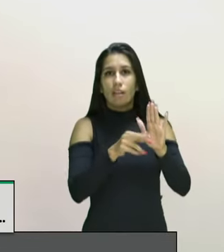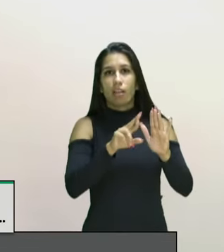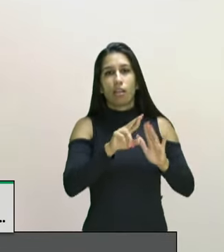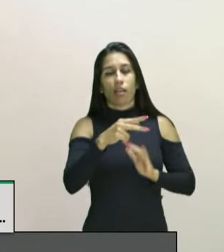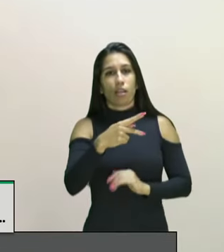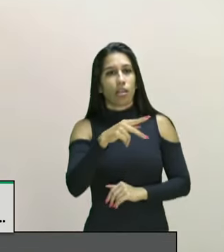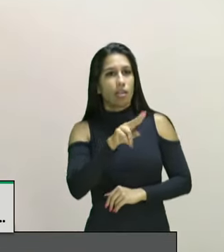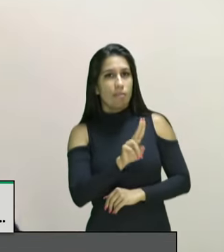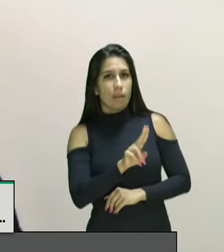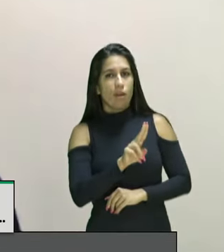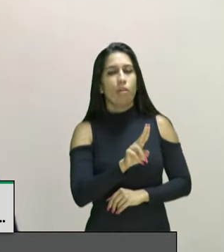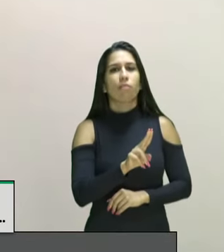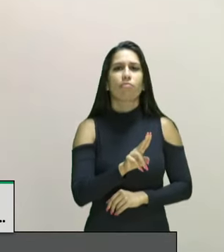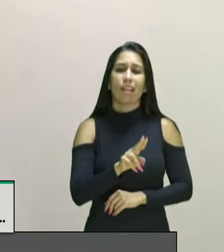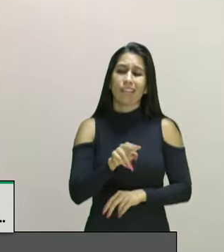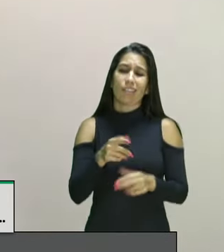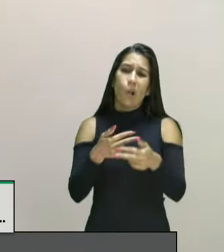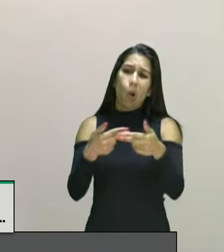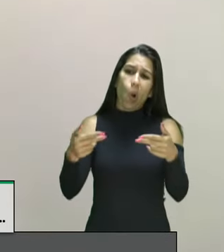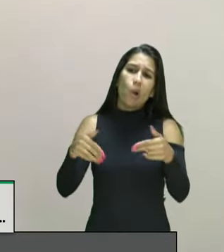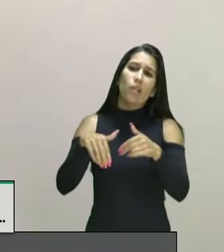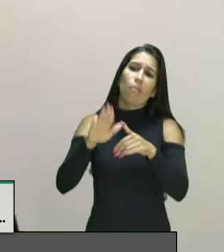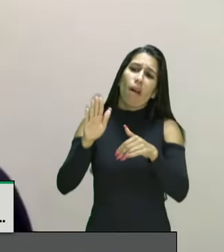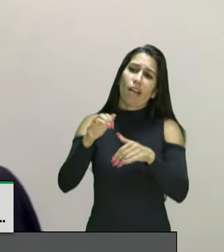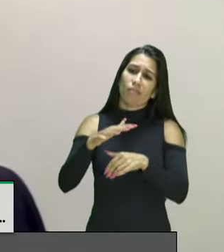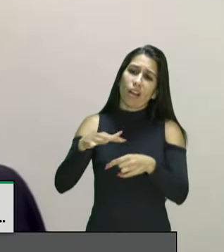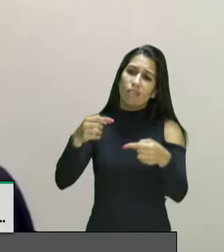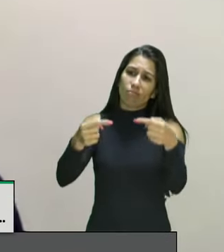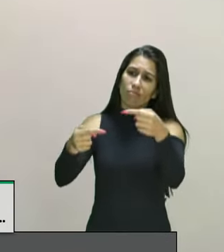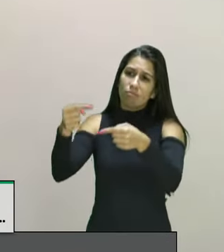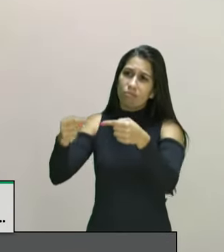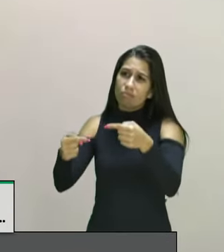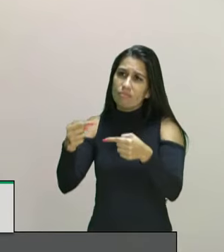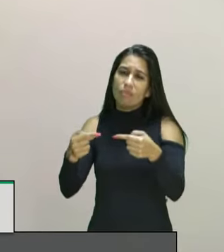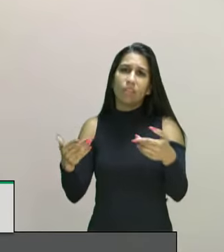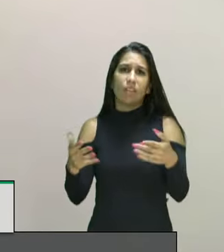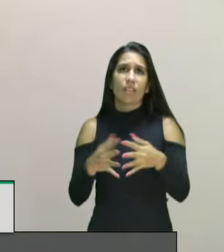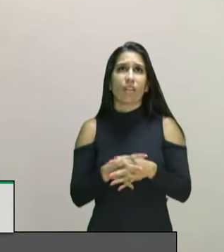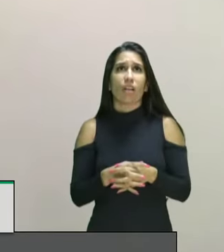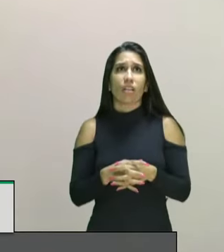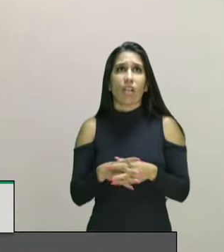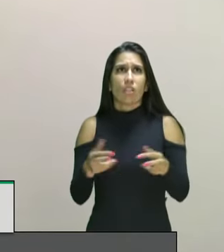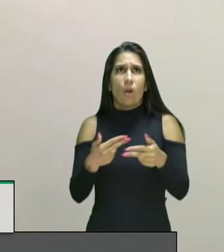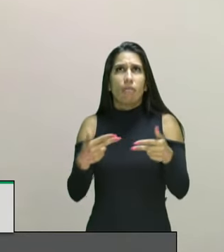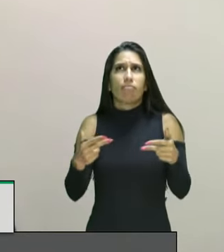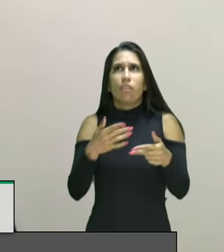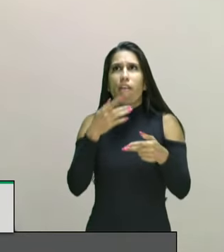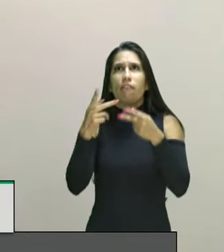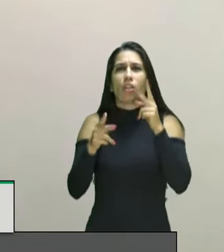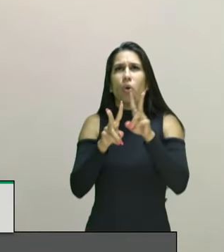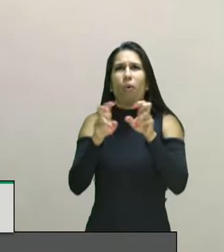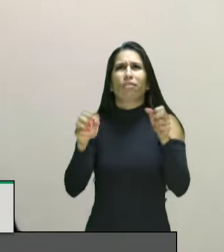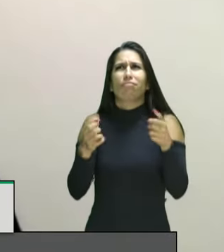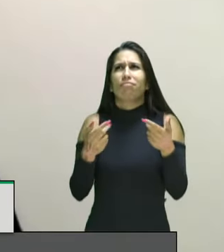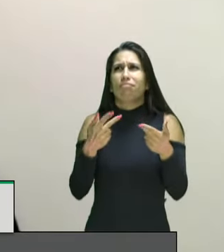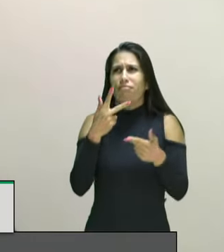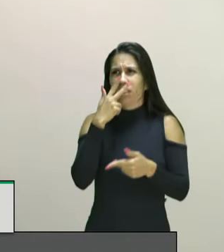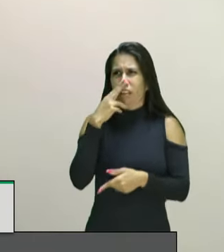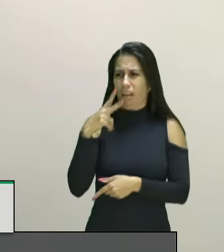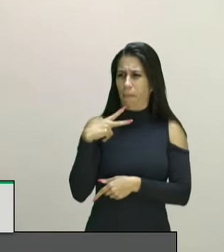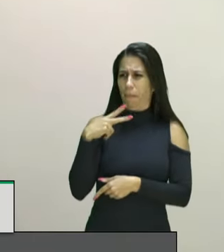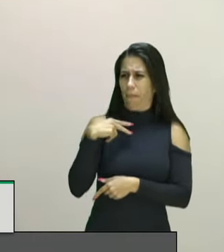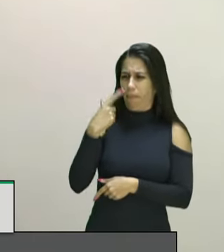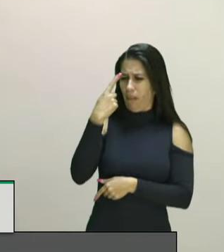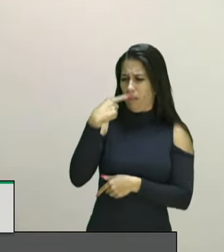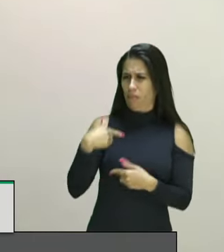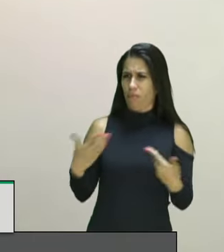falas com viés político algumas falas de um ataque quase que pessoal e que não tem nada a ver com as